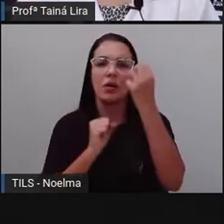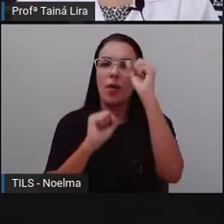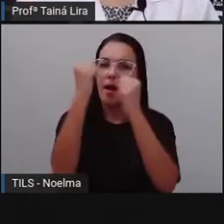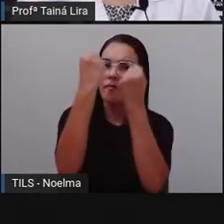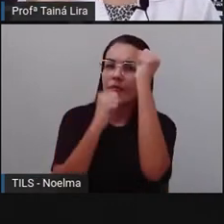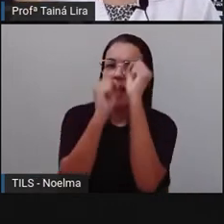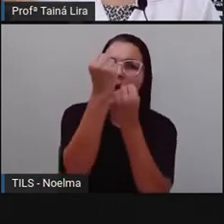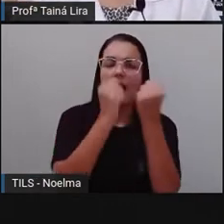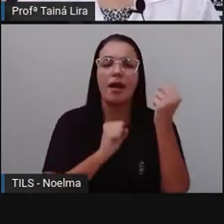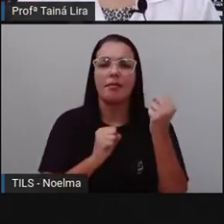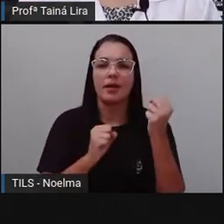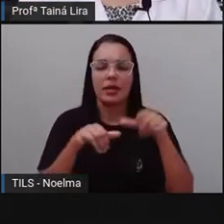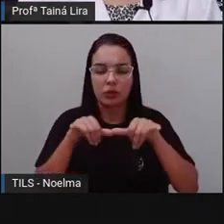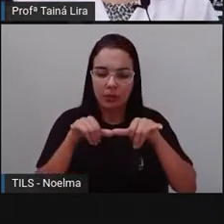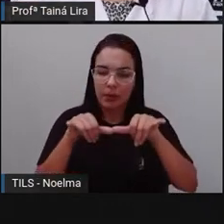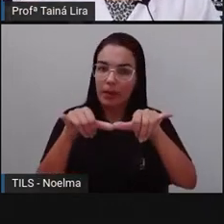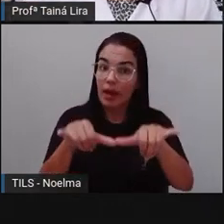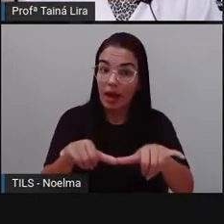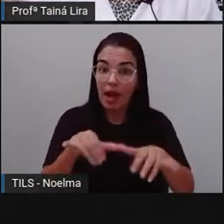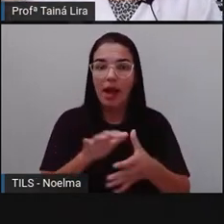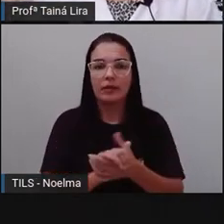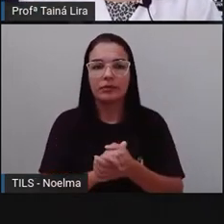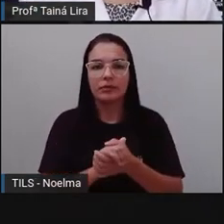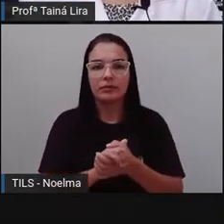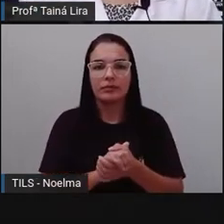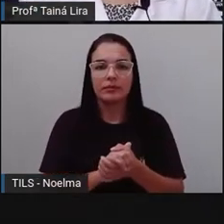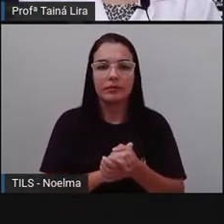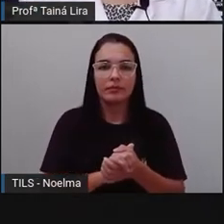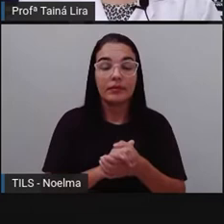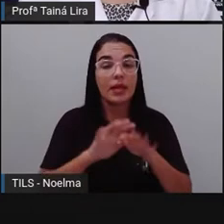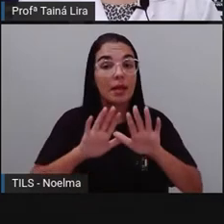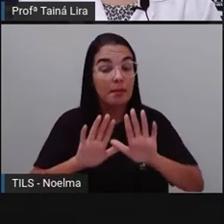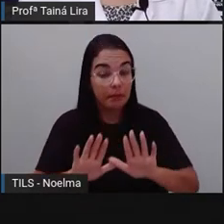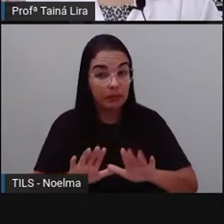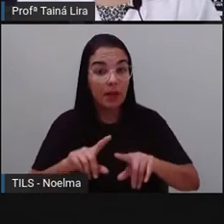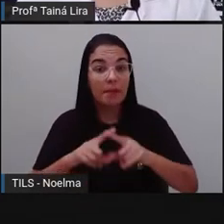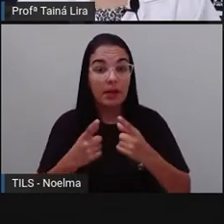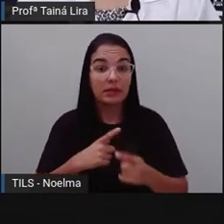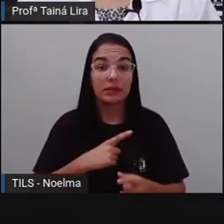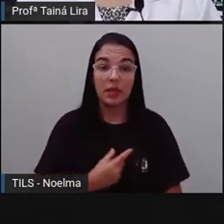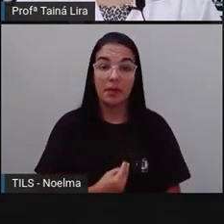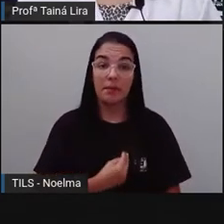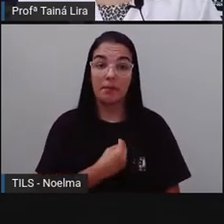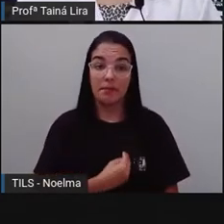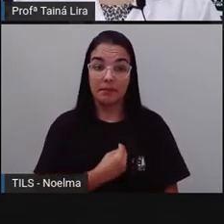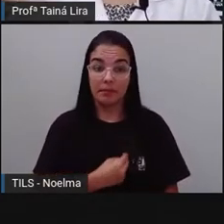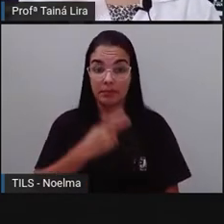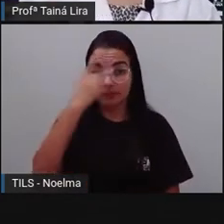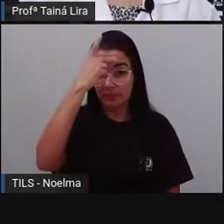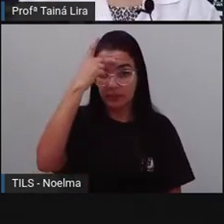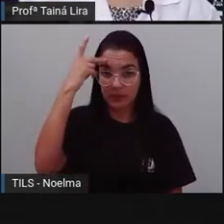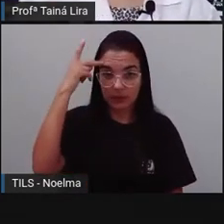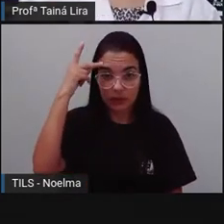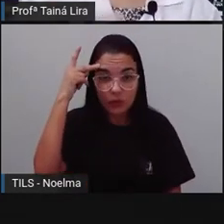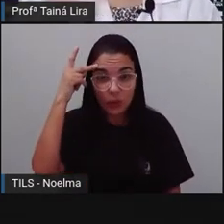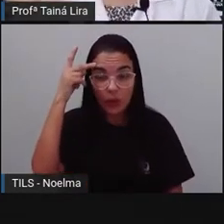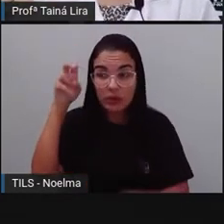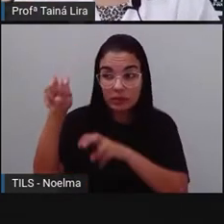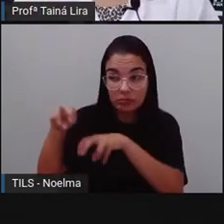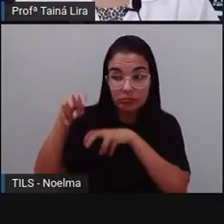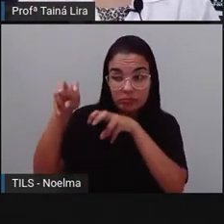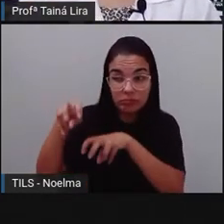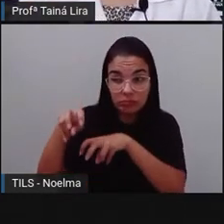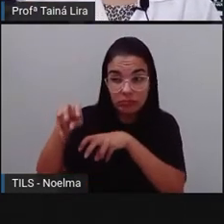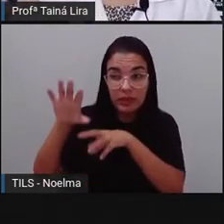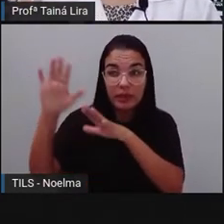etc. Mas, como a Prodice anteriormente, existem pessoas que vivem no campo e vêm